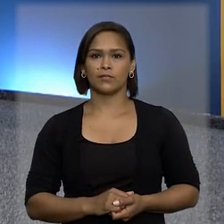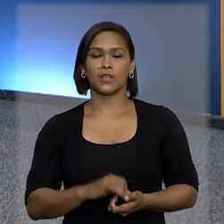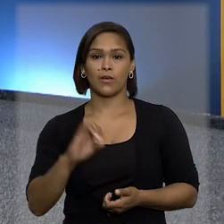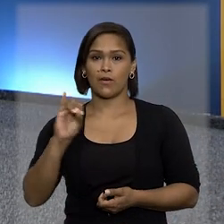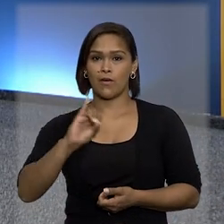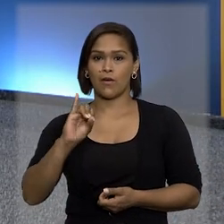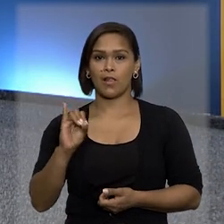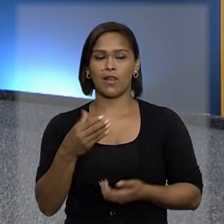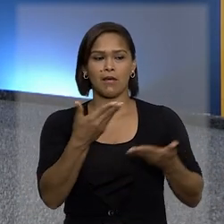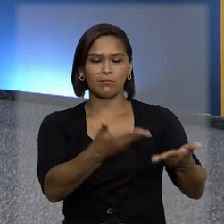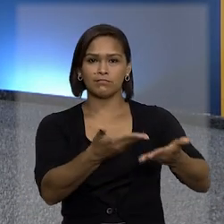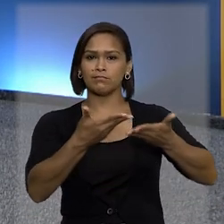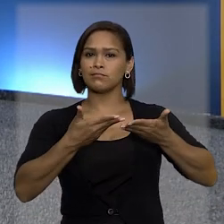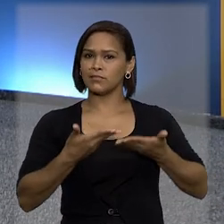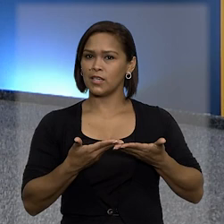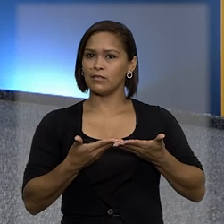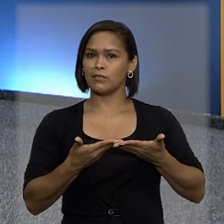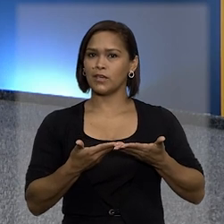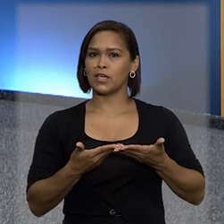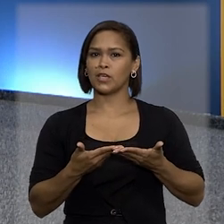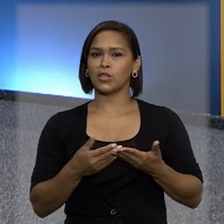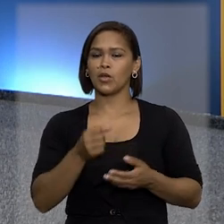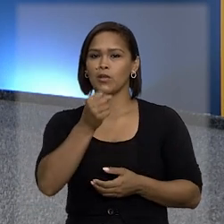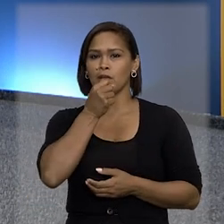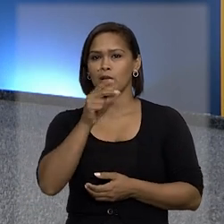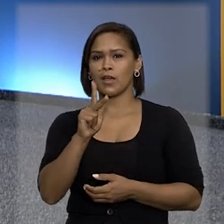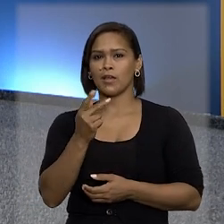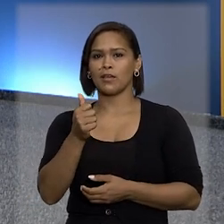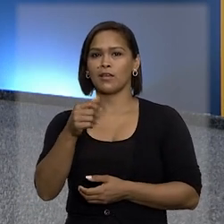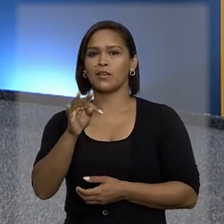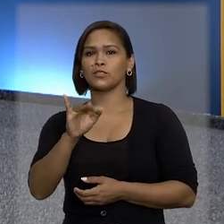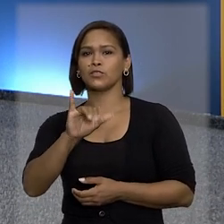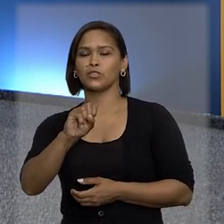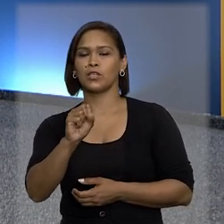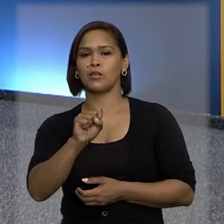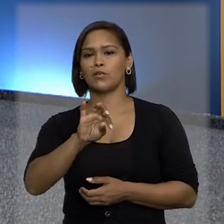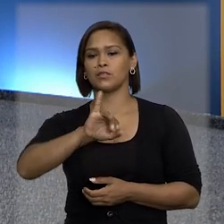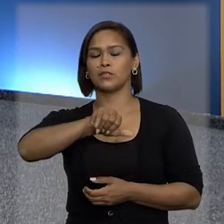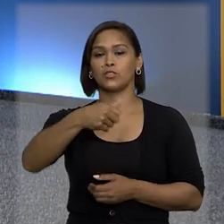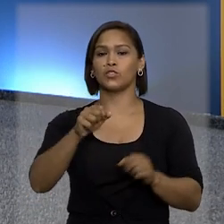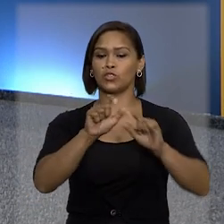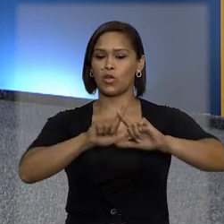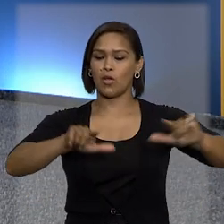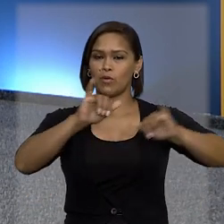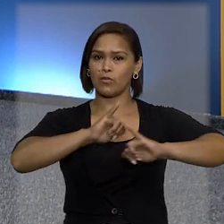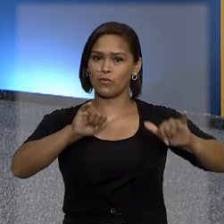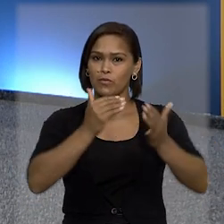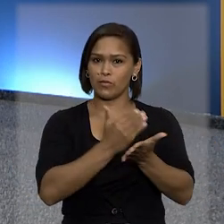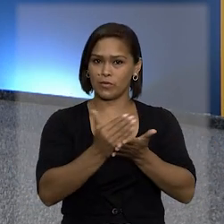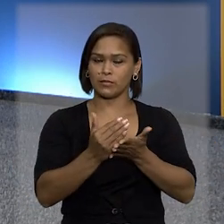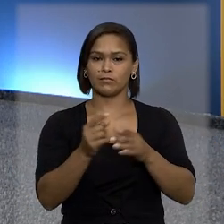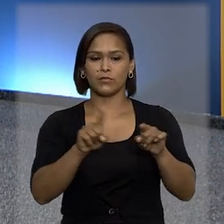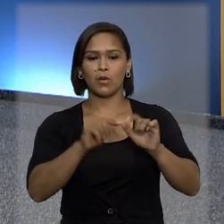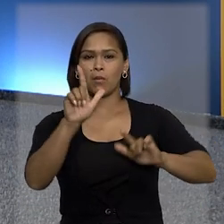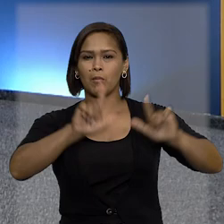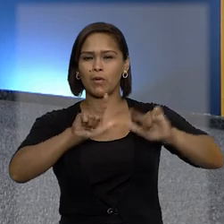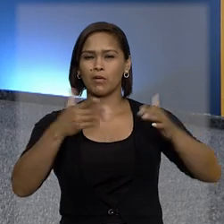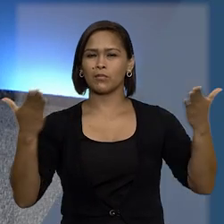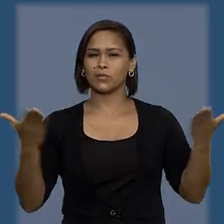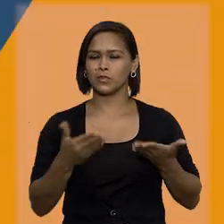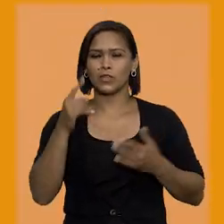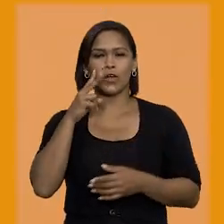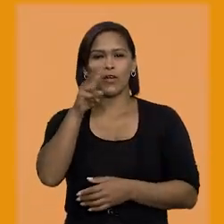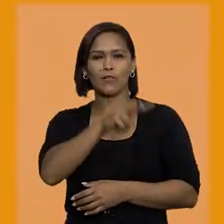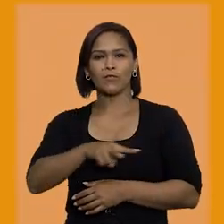Olá, seja muito bem-vindo. Eu sou Kátia Gomes e o STJ Notícias está no ar. No programa de hoje